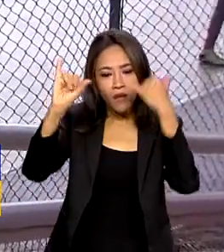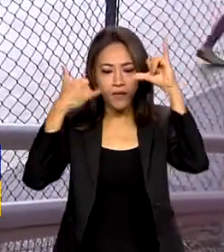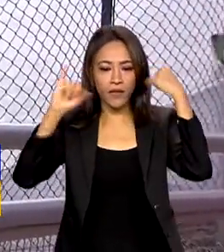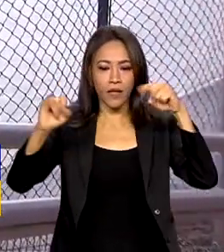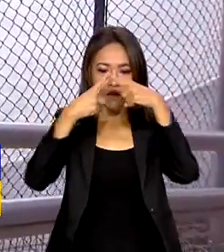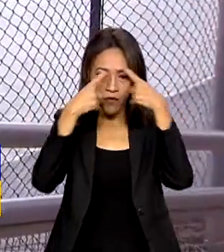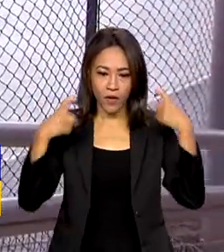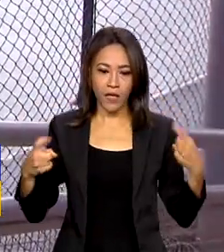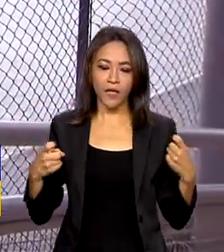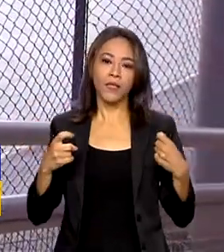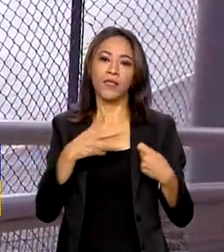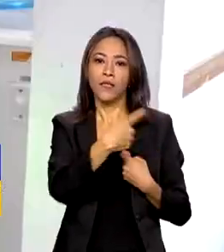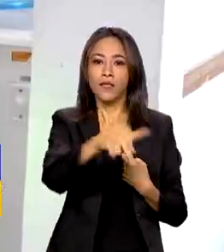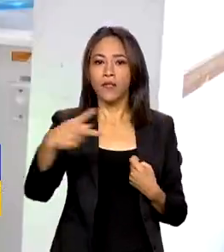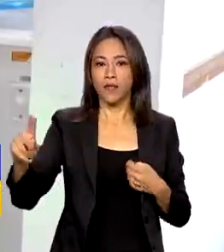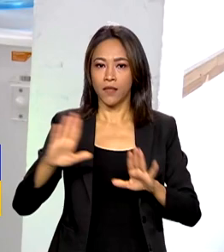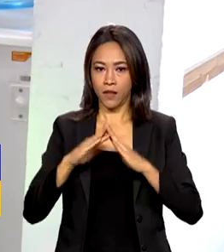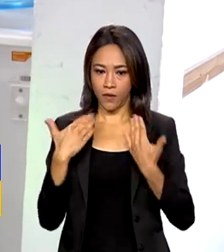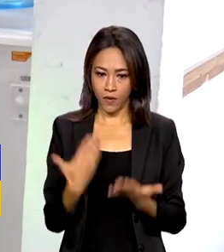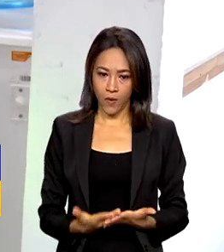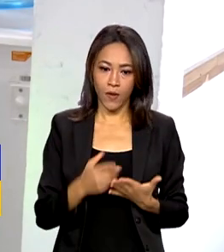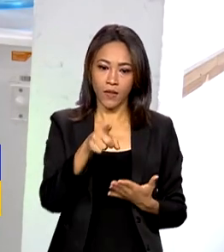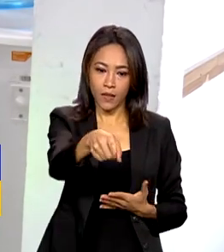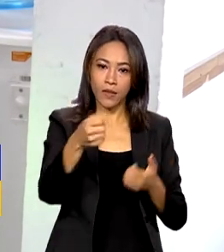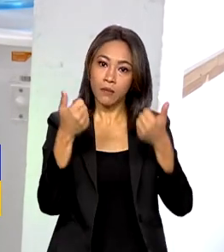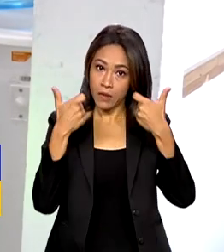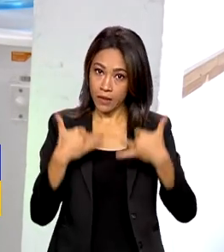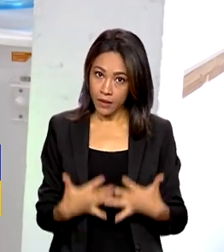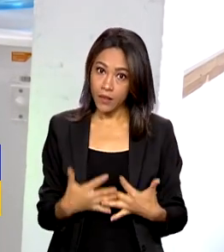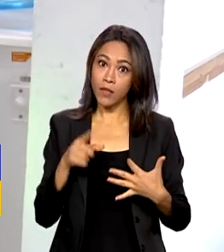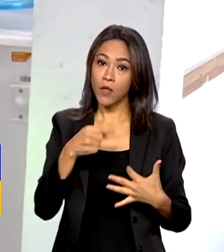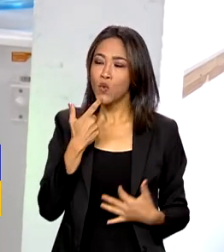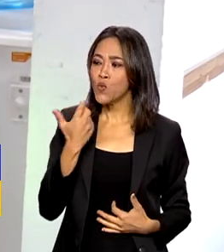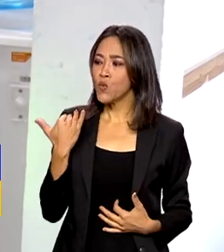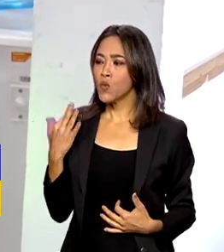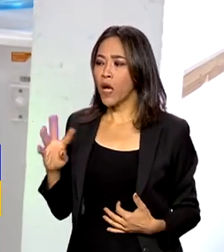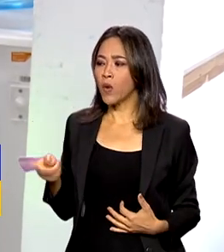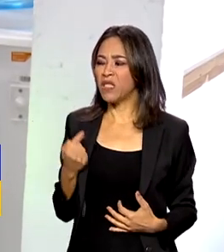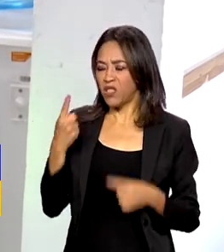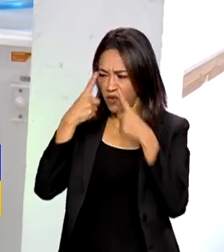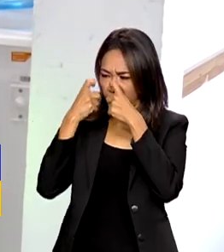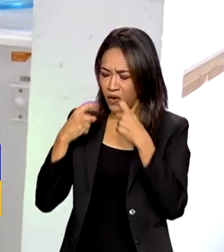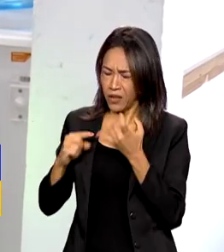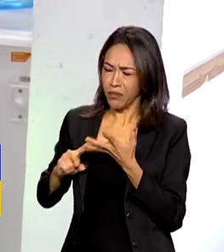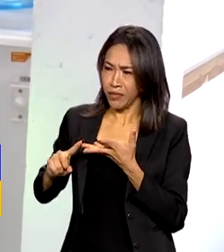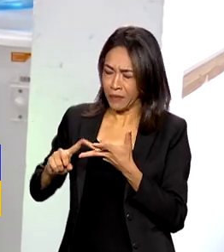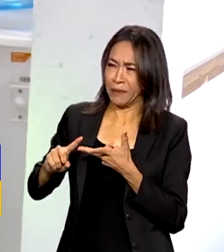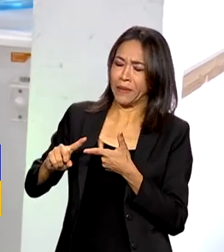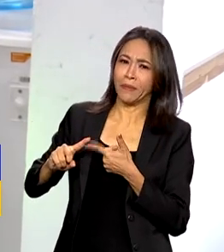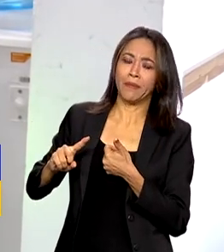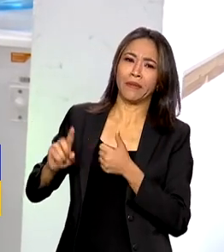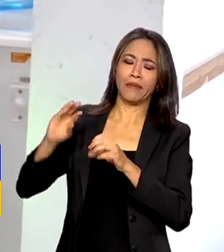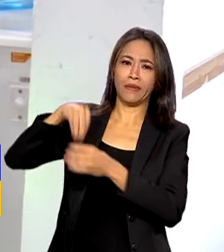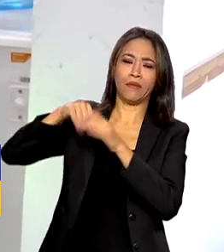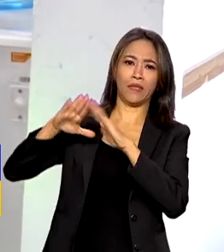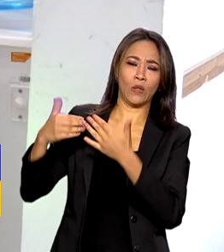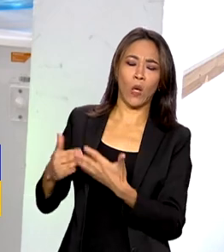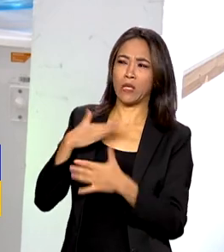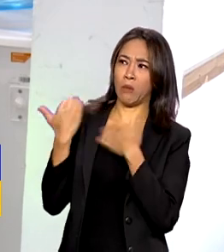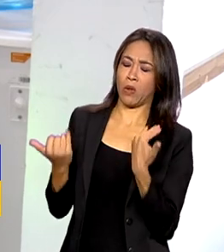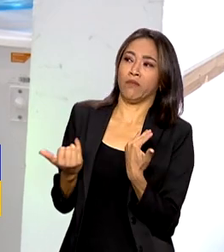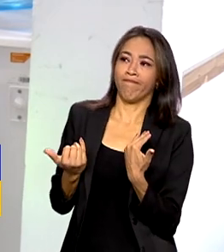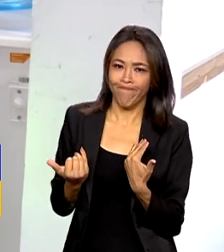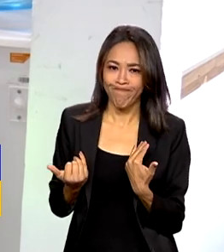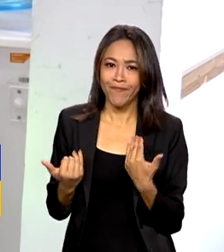violência nas escolas. Com base nos recentes episódios de agressões e até mortes em unidades de ensino, a